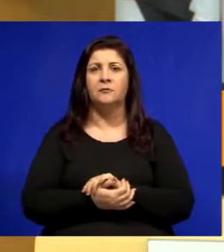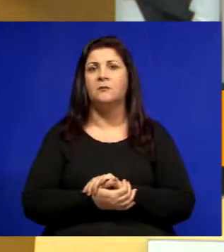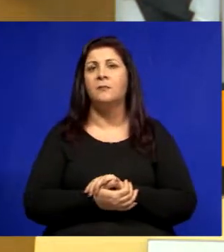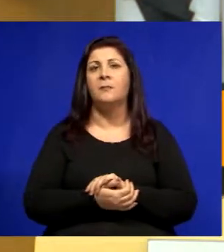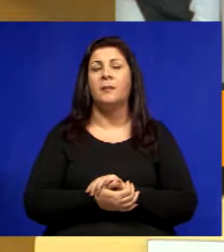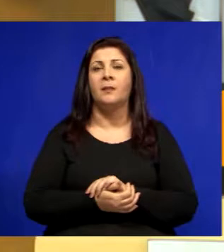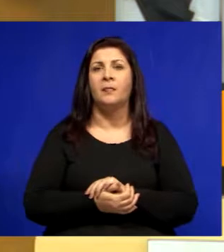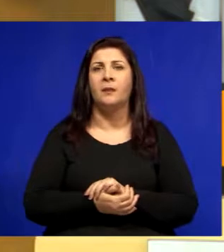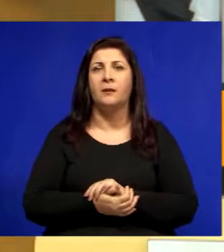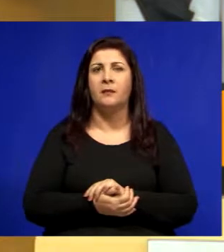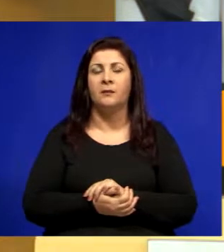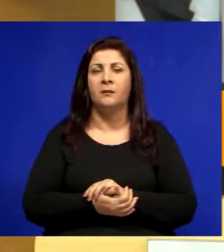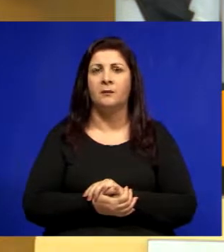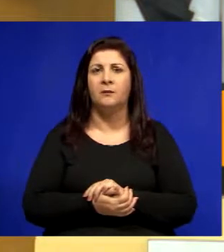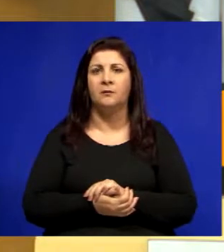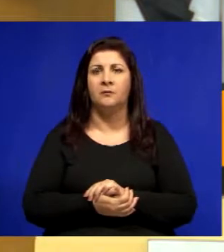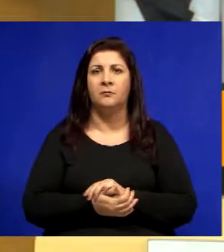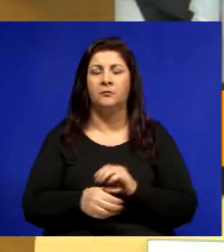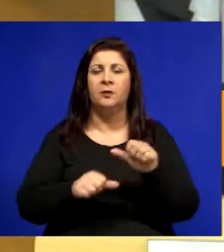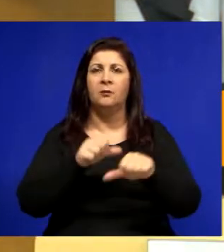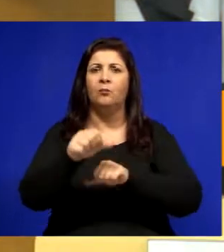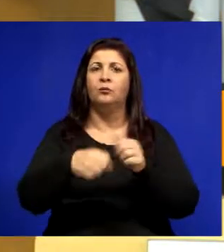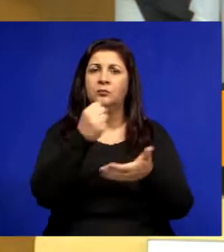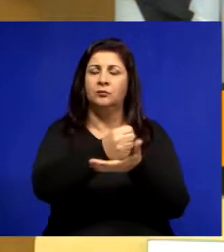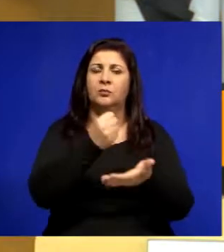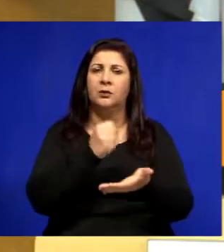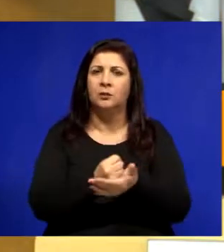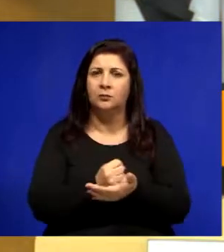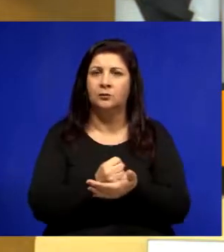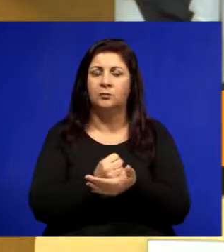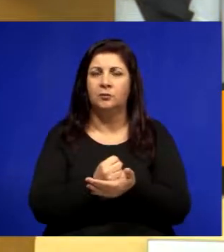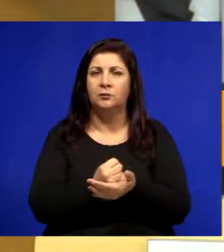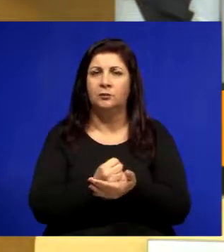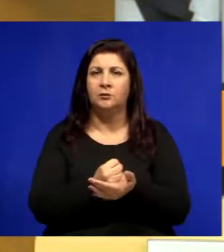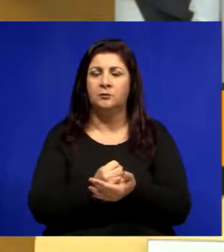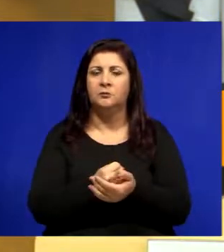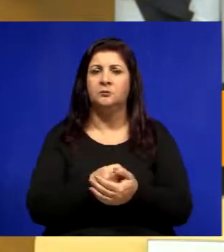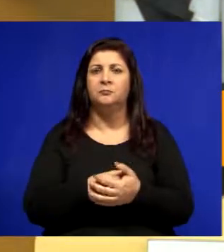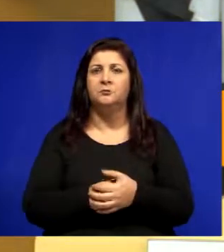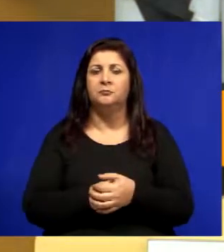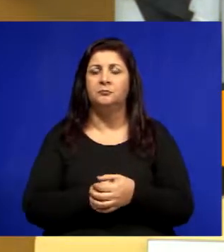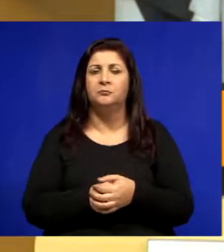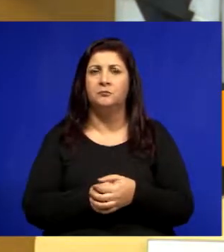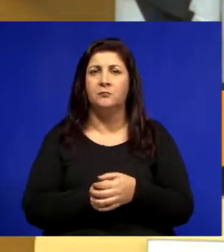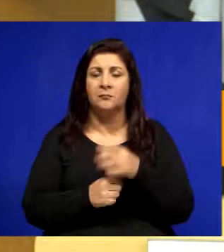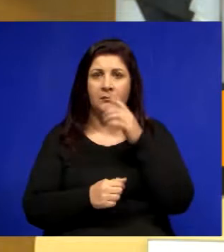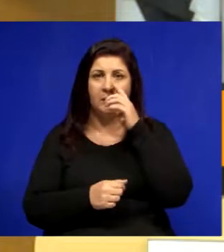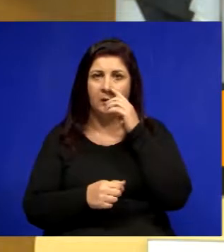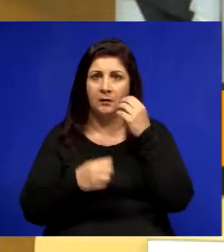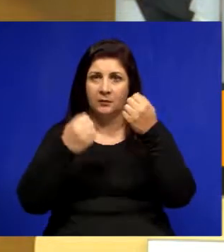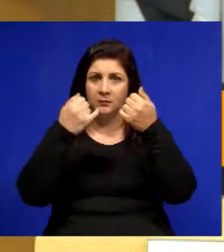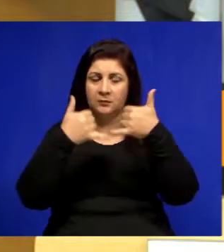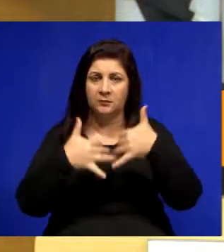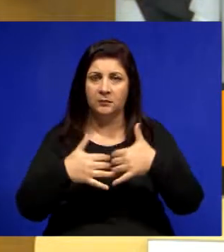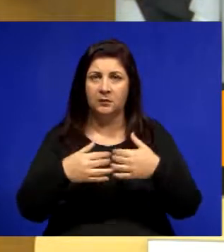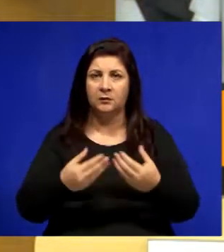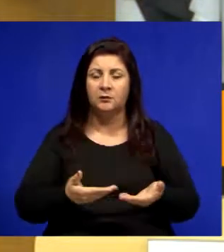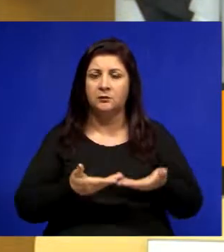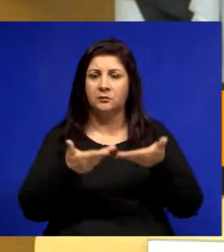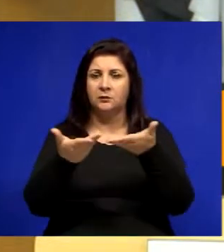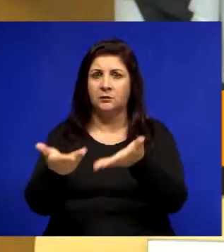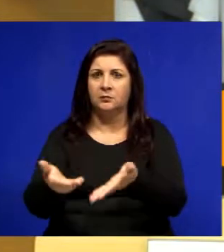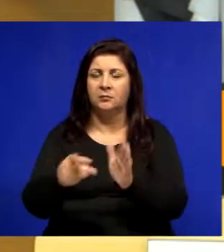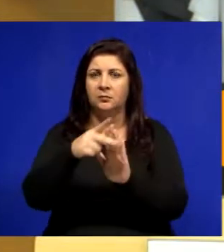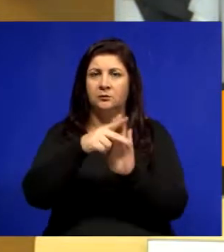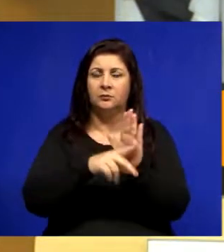referida desafetação no cartório de registro de imóveis desta comarca justificado nesses termos, encaminhamos o projeto de